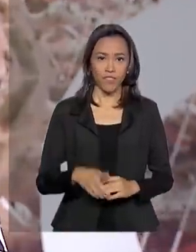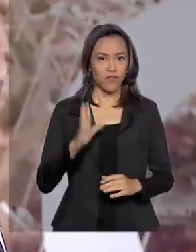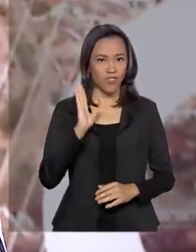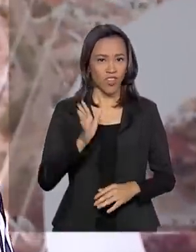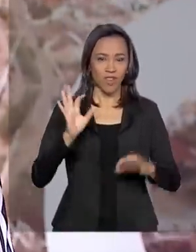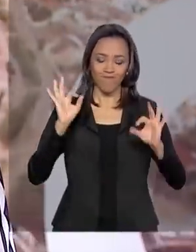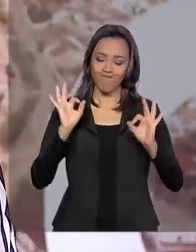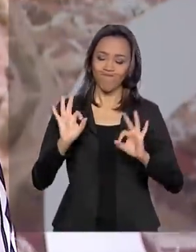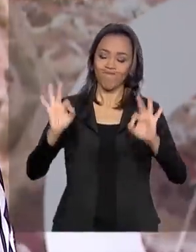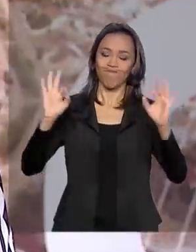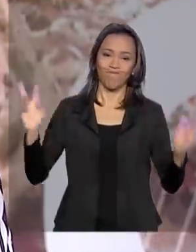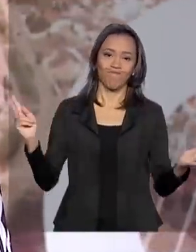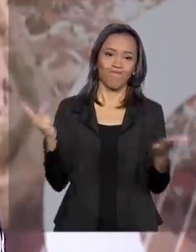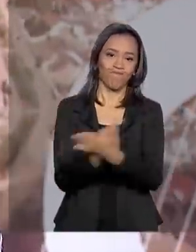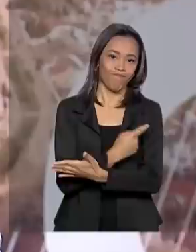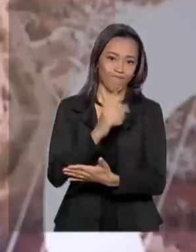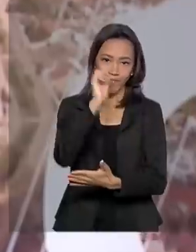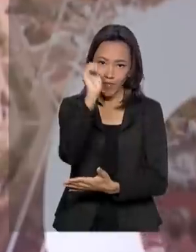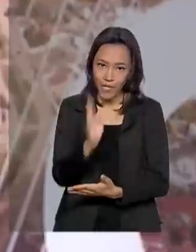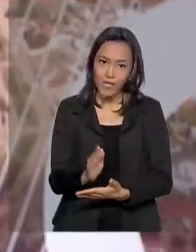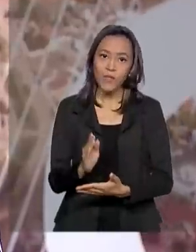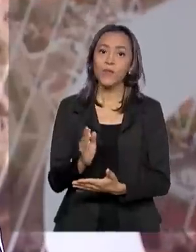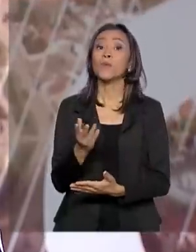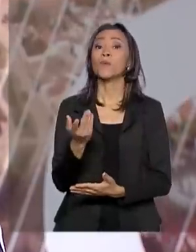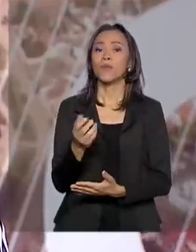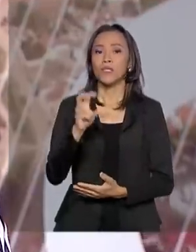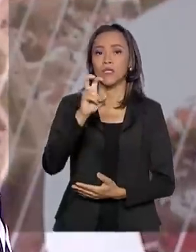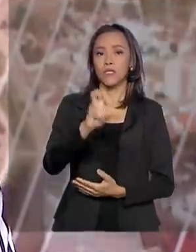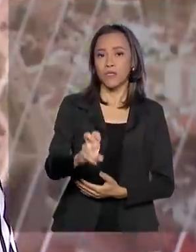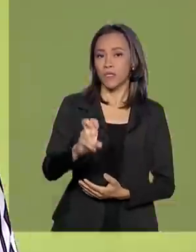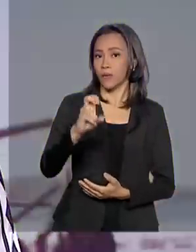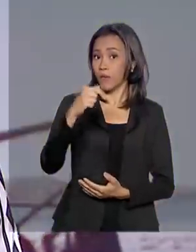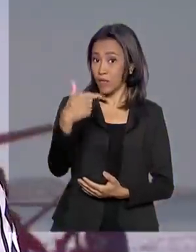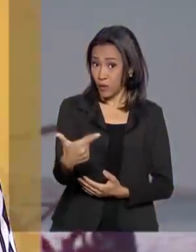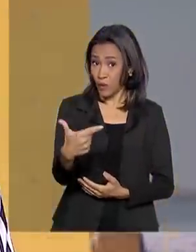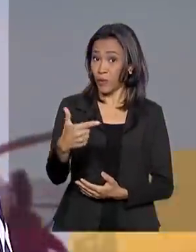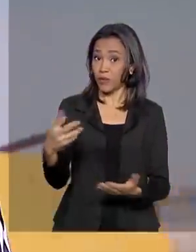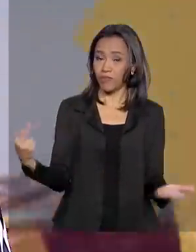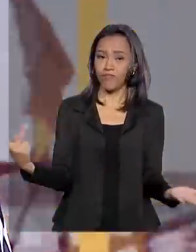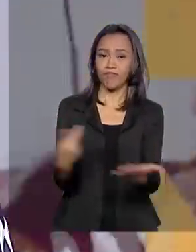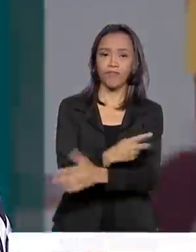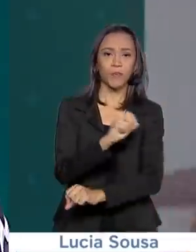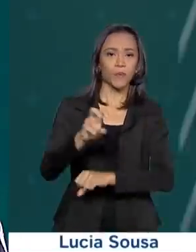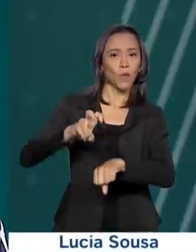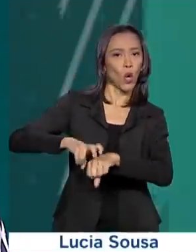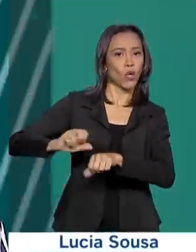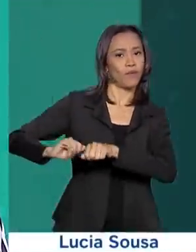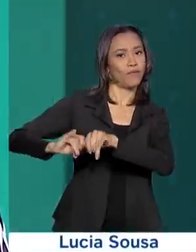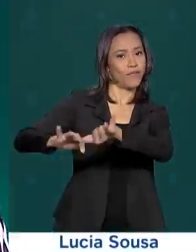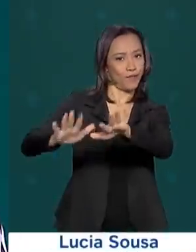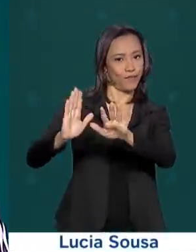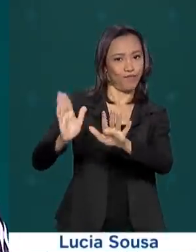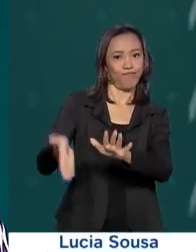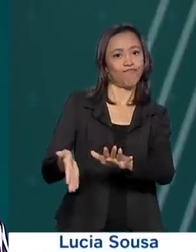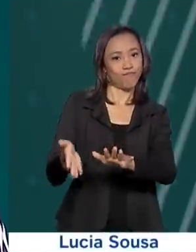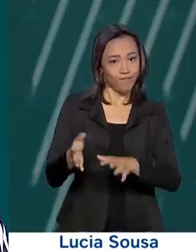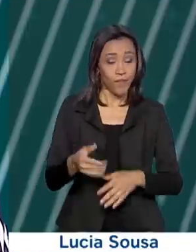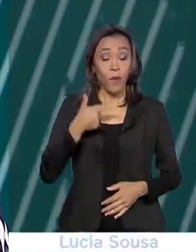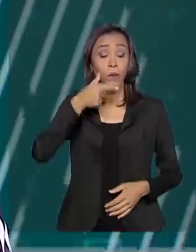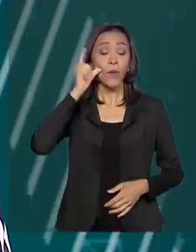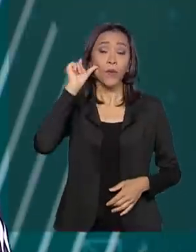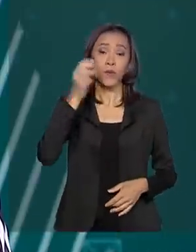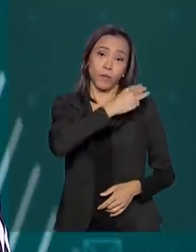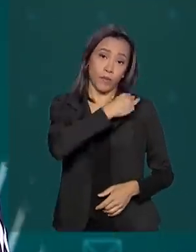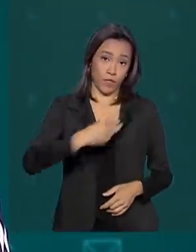confirmados no Brasil, até agora, 52 casos do novo coronavírus. Ontem, o ministro da Saúde, Luiz Henrique